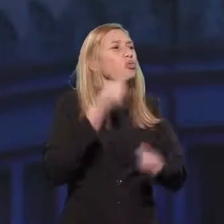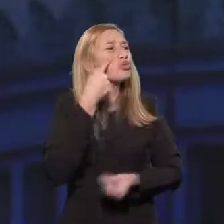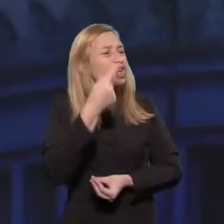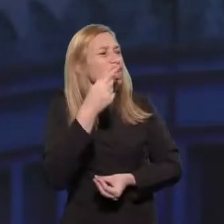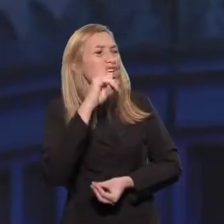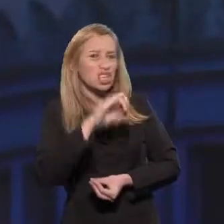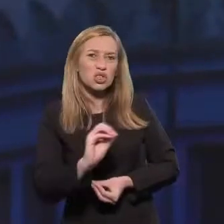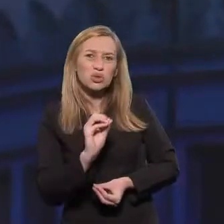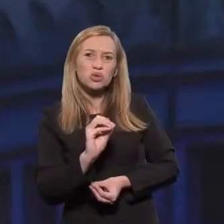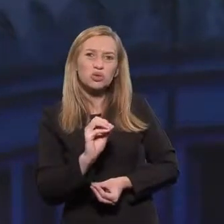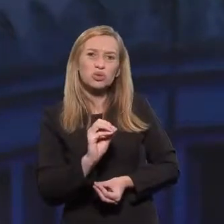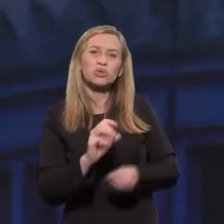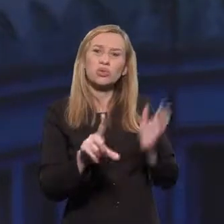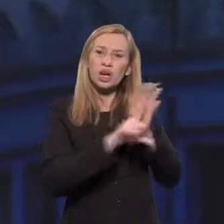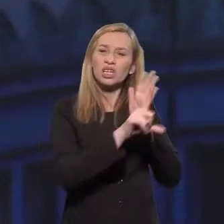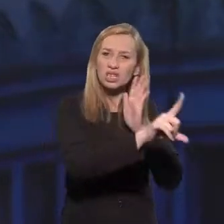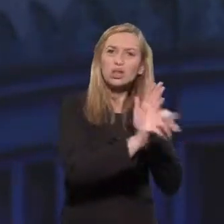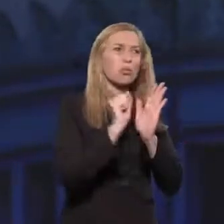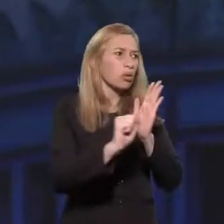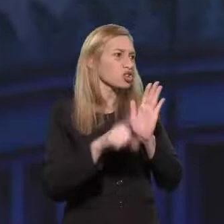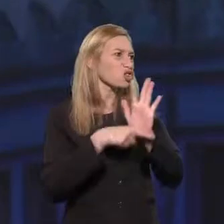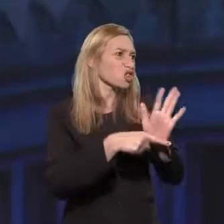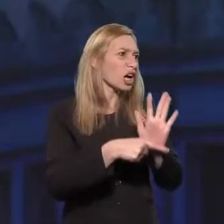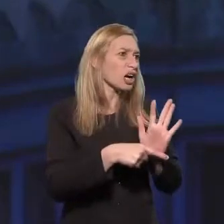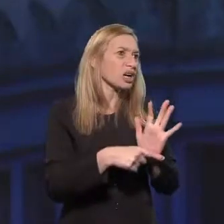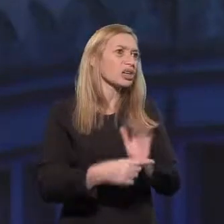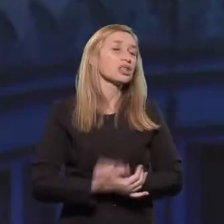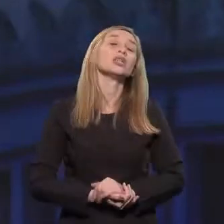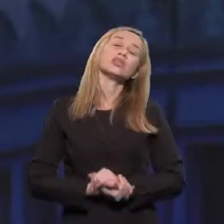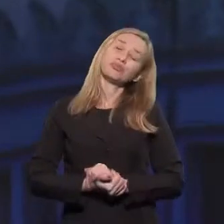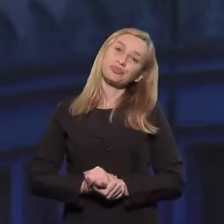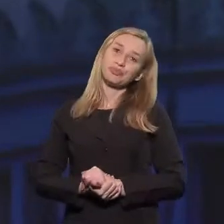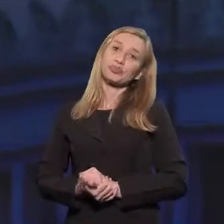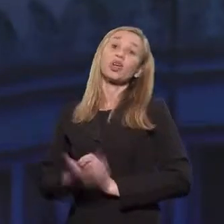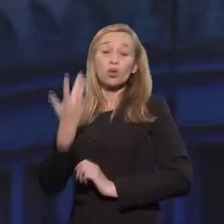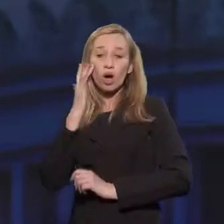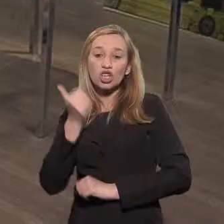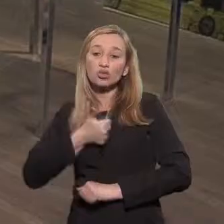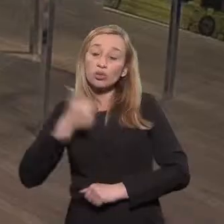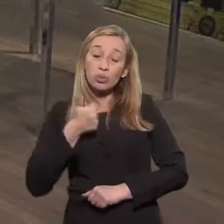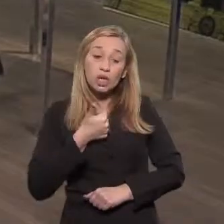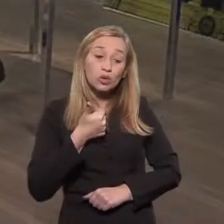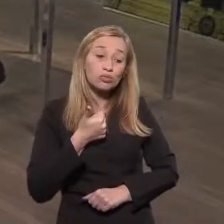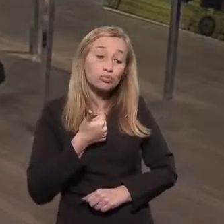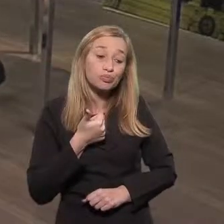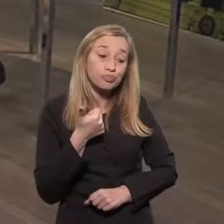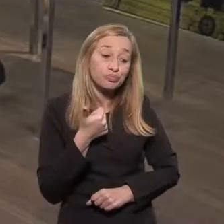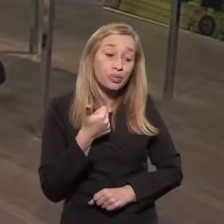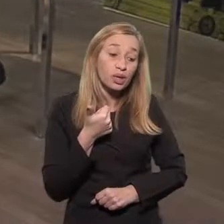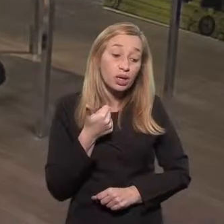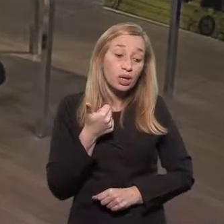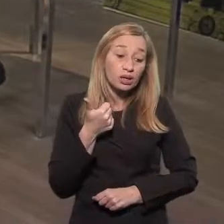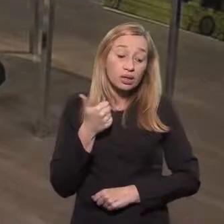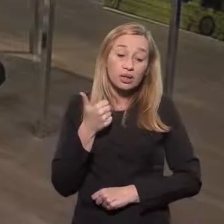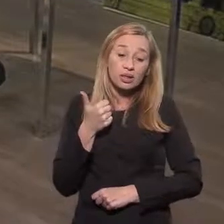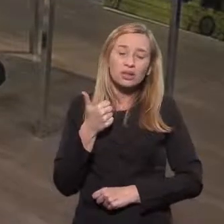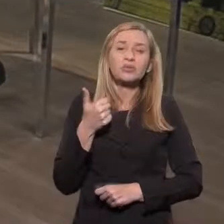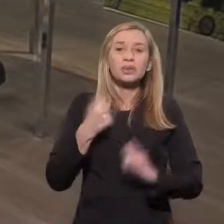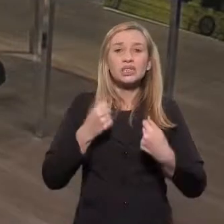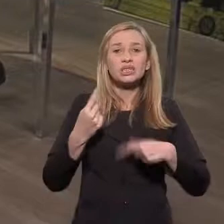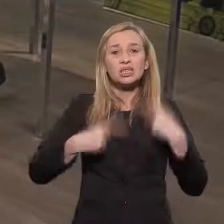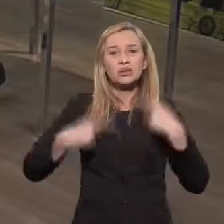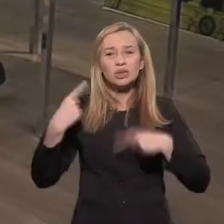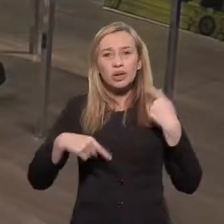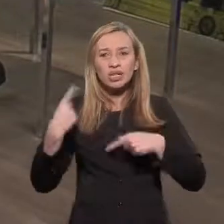Deputado, como é o senhor vê isso? Uma legislação pode ajudar isso aí? Eu acho que, em primeiro lugar, a gente tem que retomar